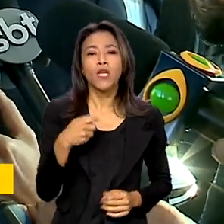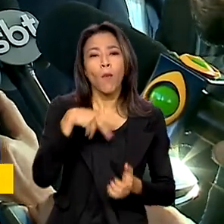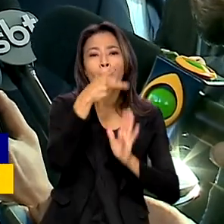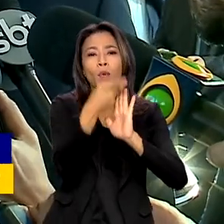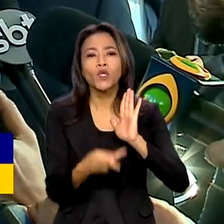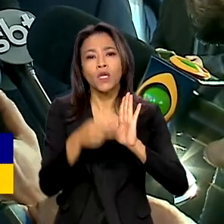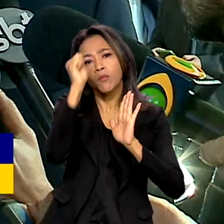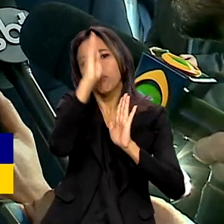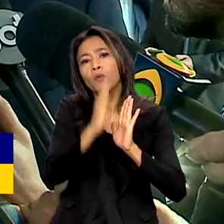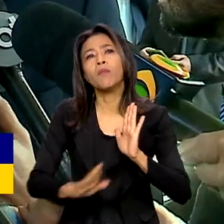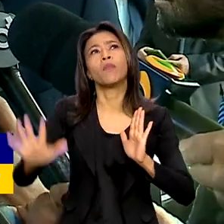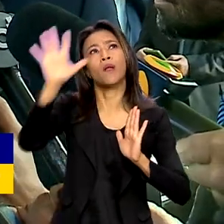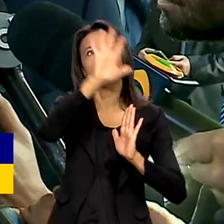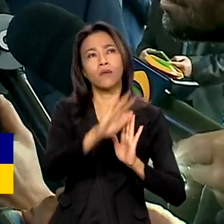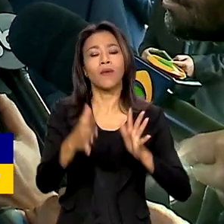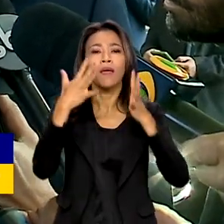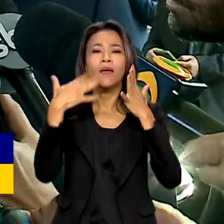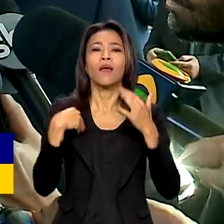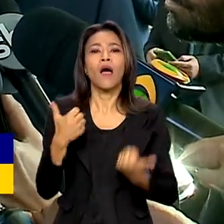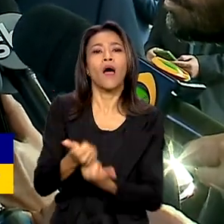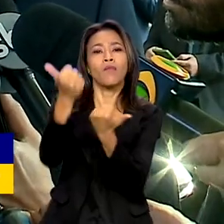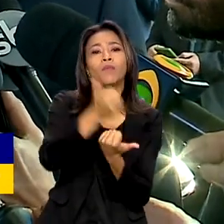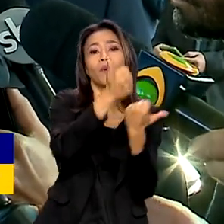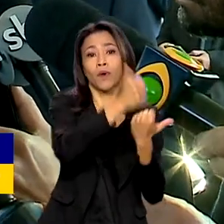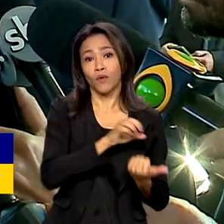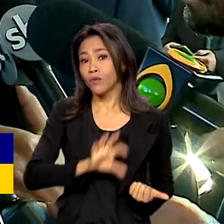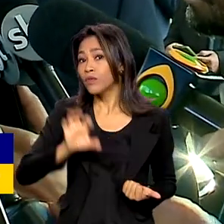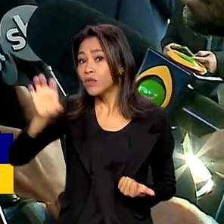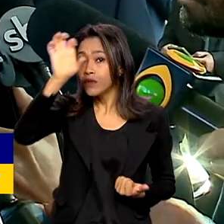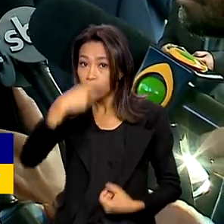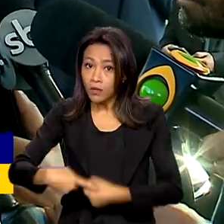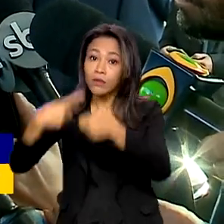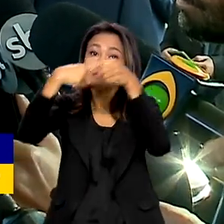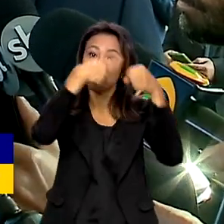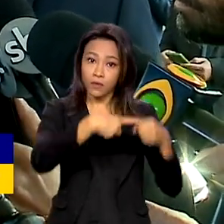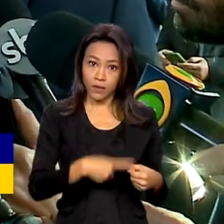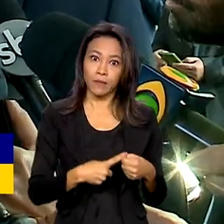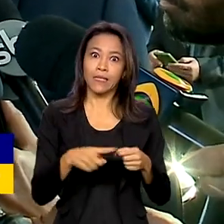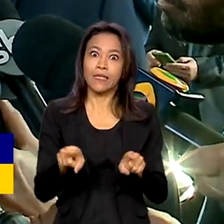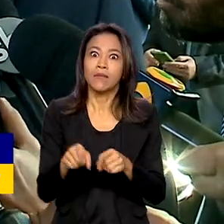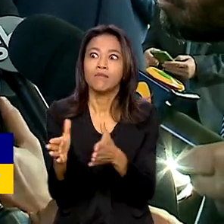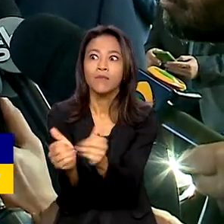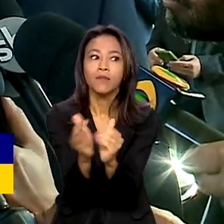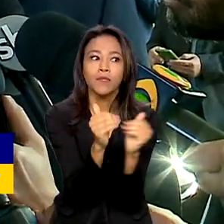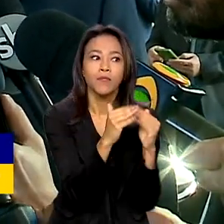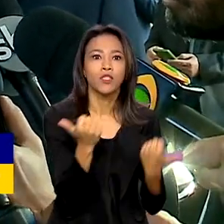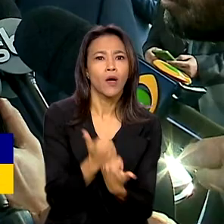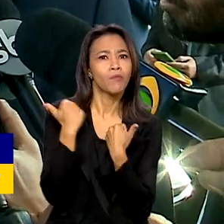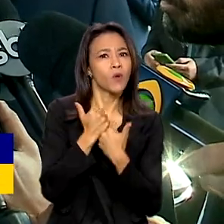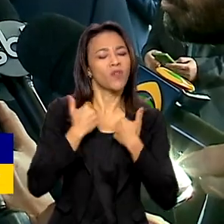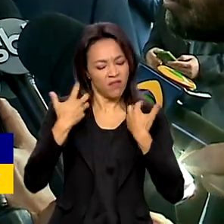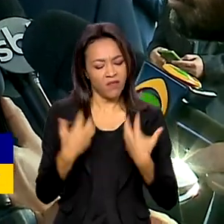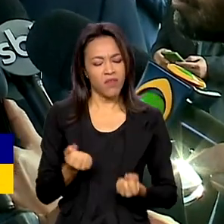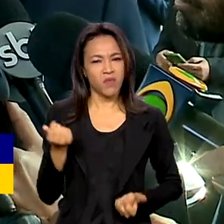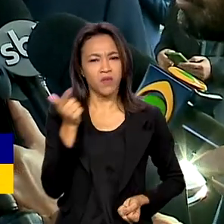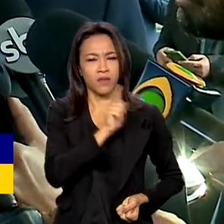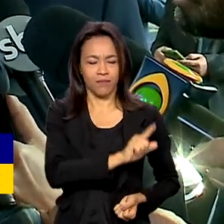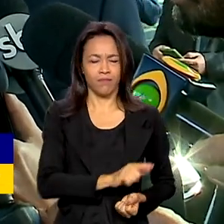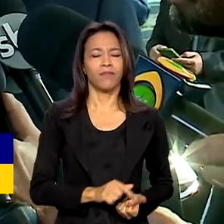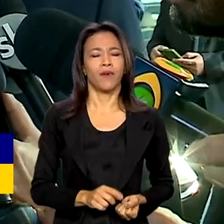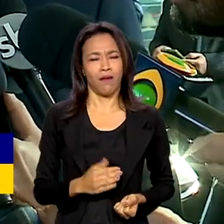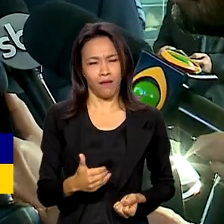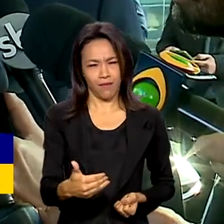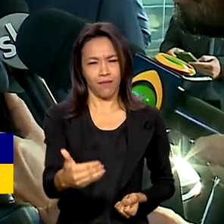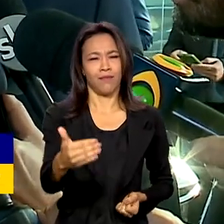mas que atenda às especificidades locais e angariando o maior apoio possível. E nós vamos conseguir. Nós estamos